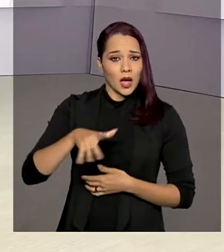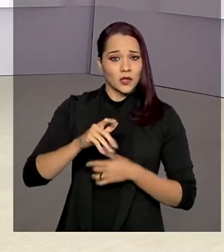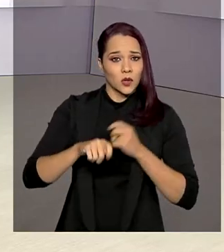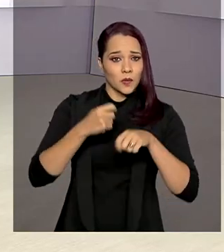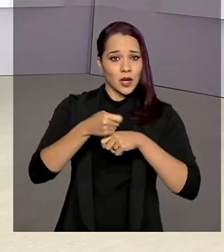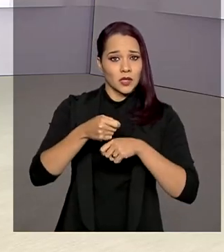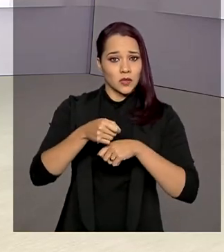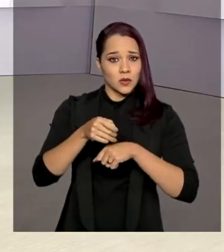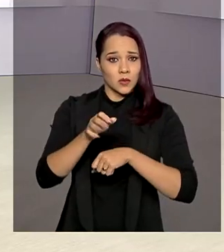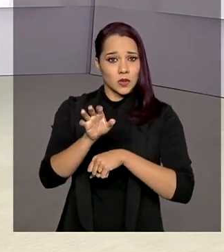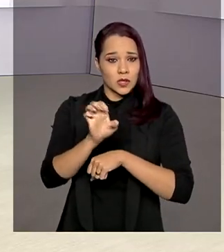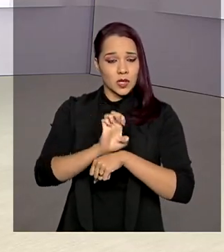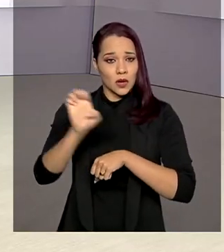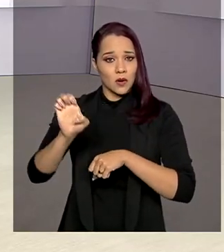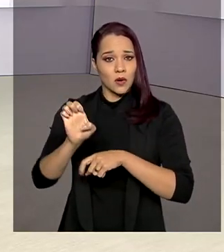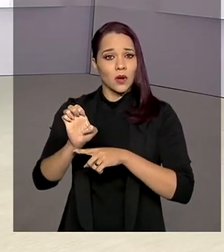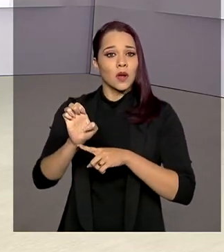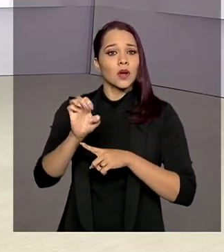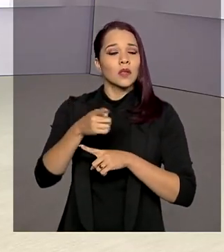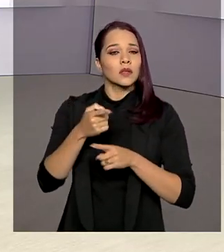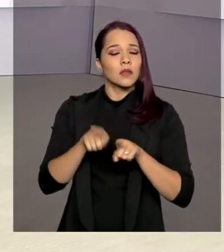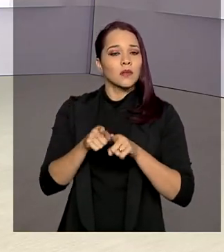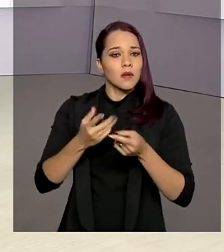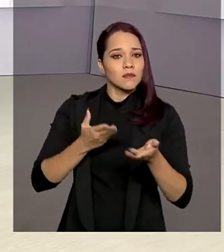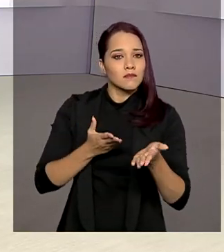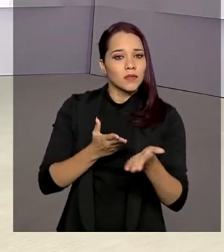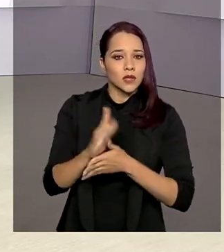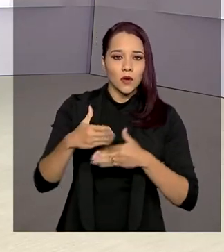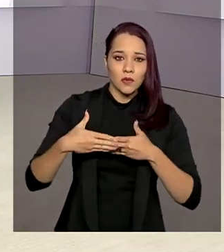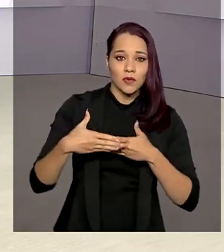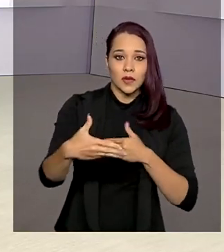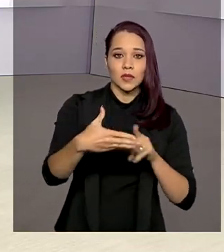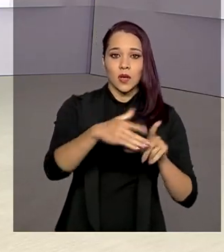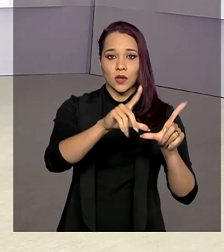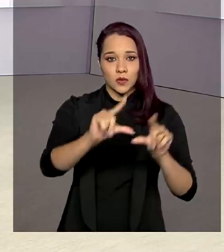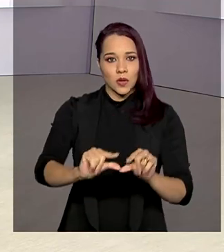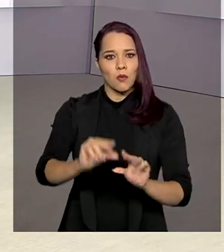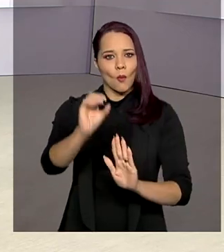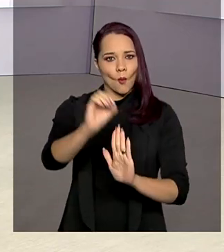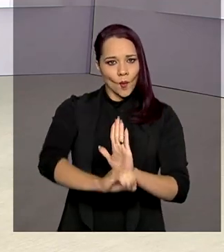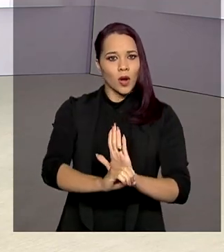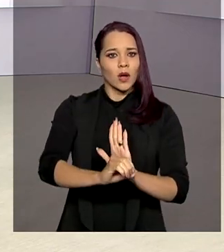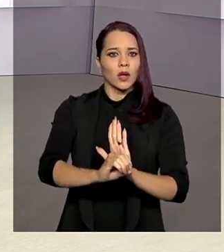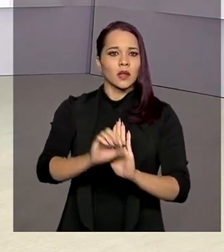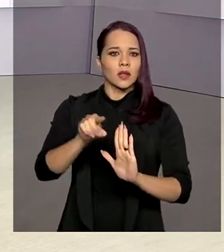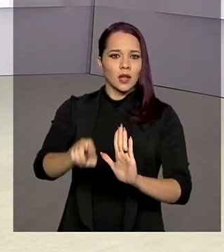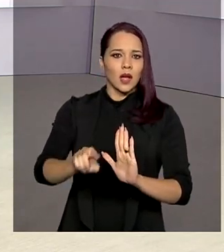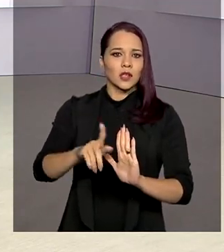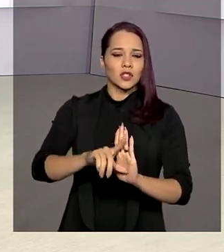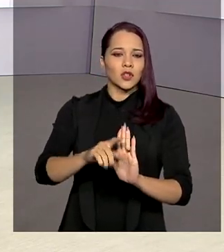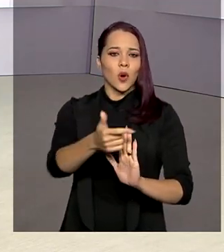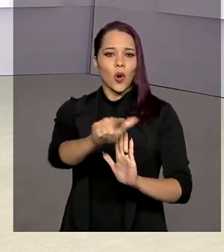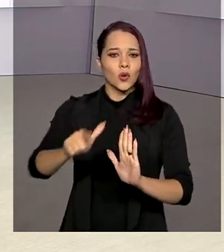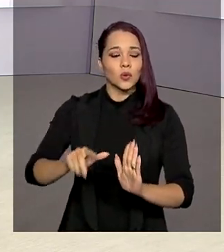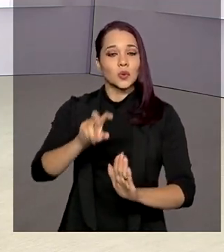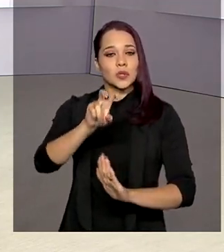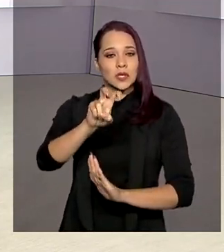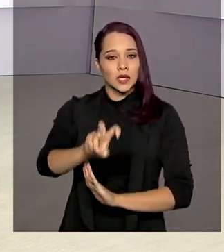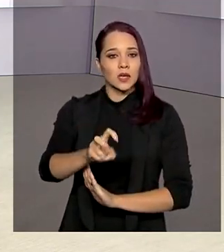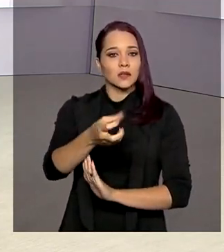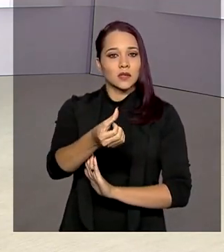do Ministério da Economia também aprovou a prorrogação da redução para zero das alíquotas de outros, sim,